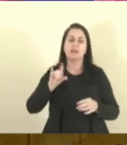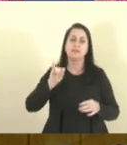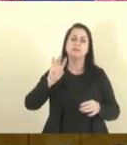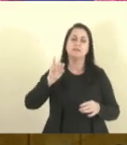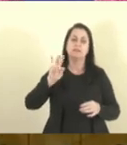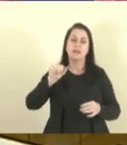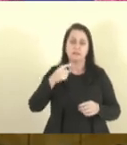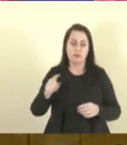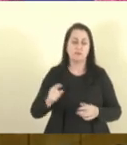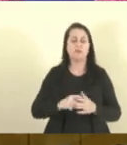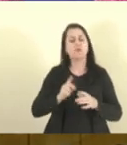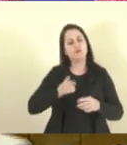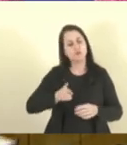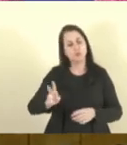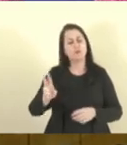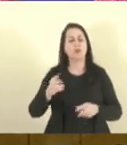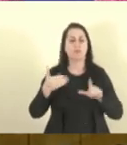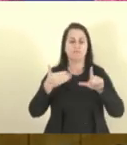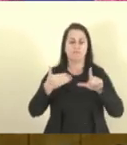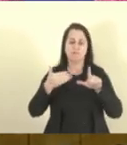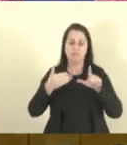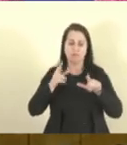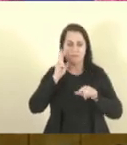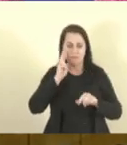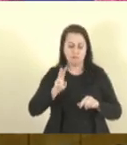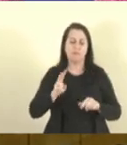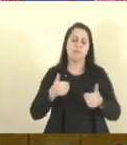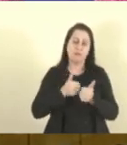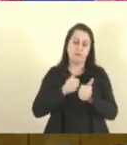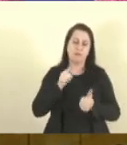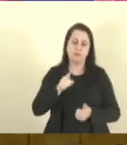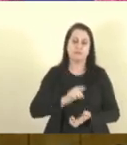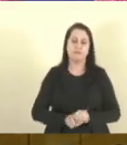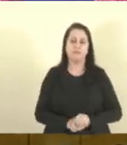Continue com a nossa programação, TV Alice, mais perto de você.